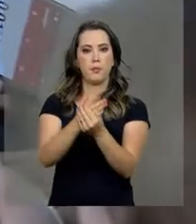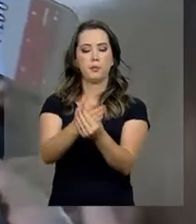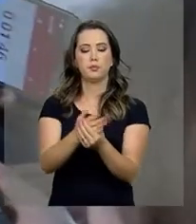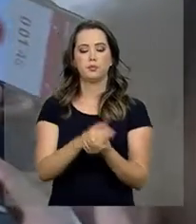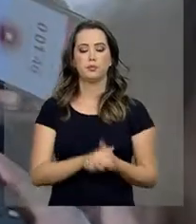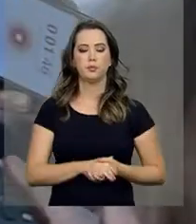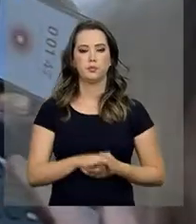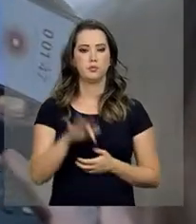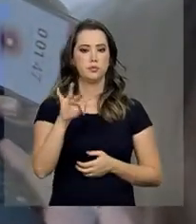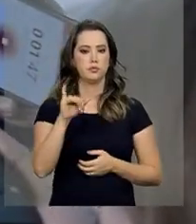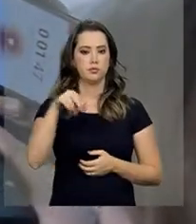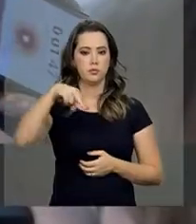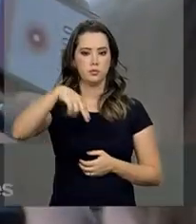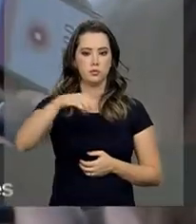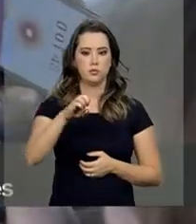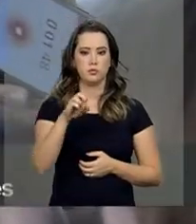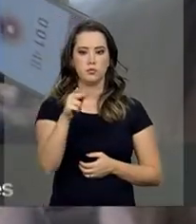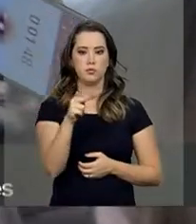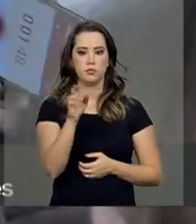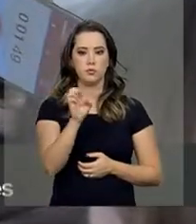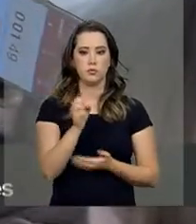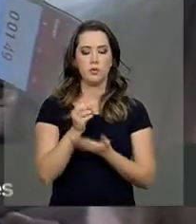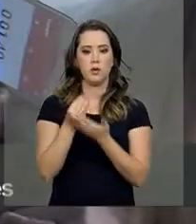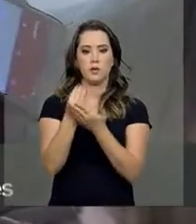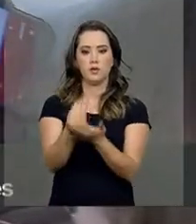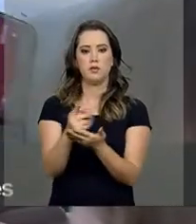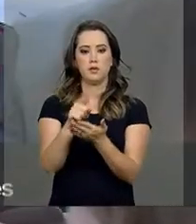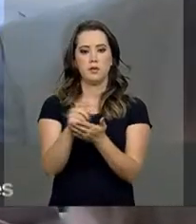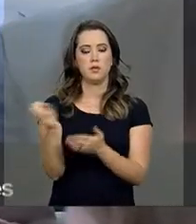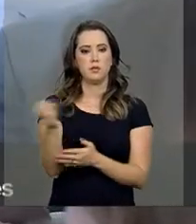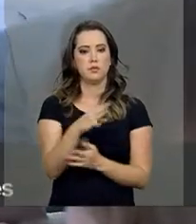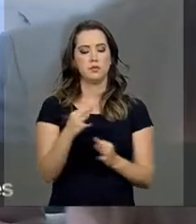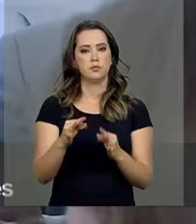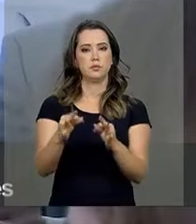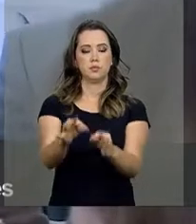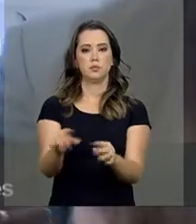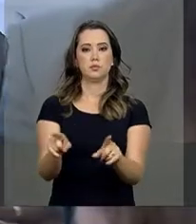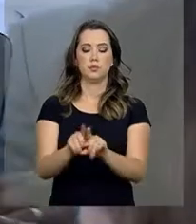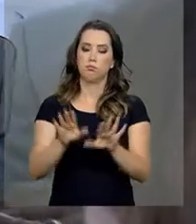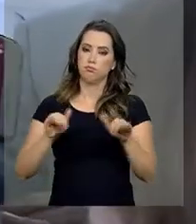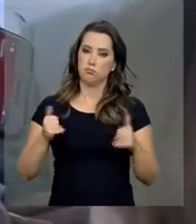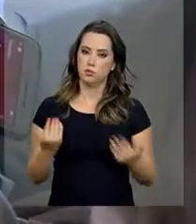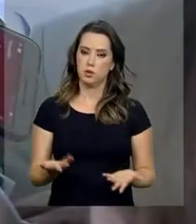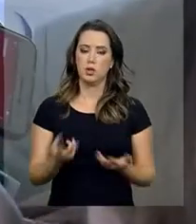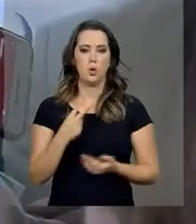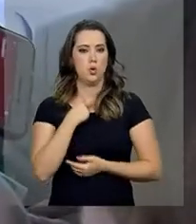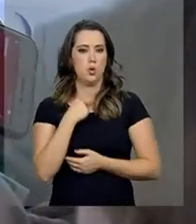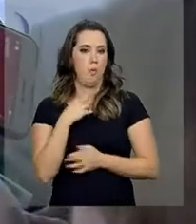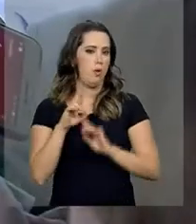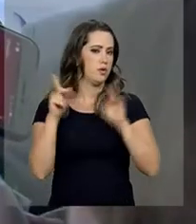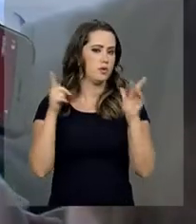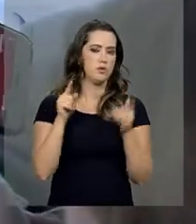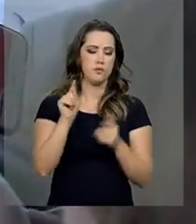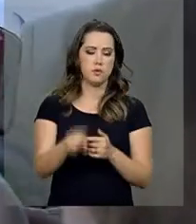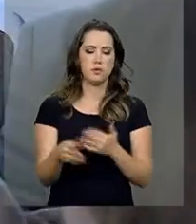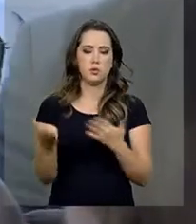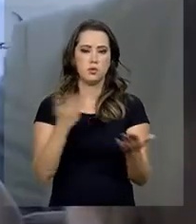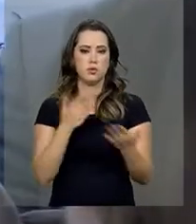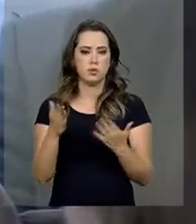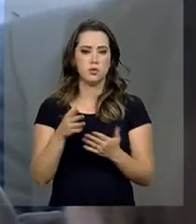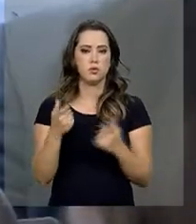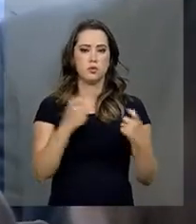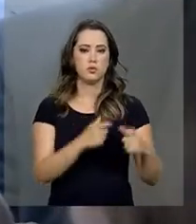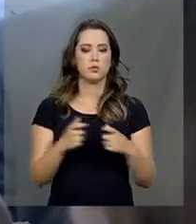é levar ciência, tecnologia e inovação a toda a sociedade brasileira. Portanto, não poderia ser diferente em relação às